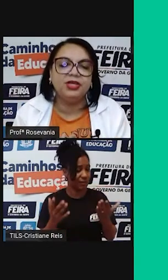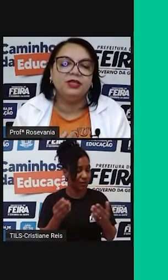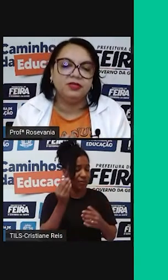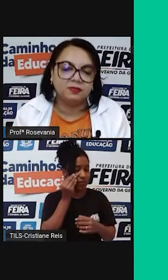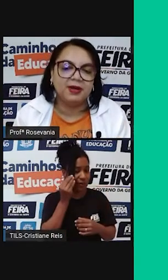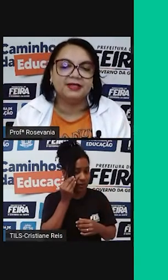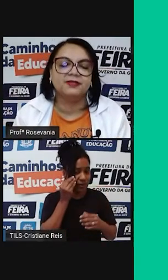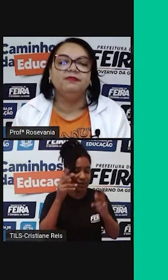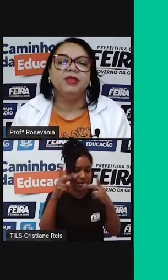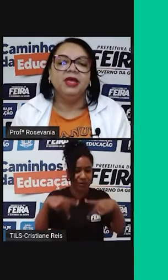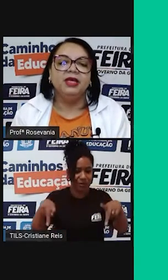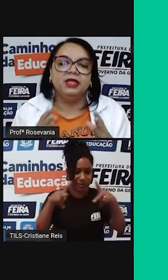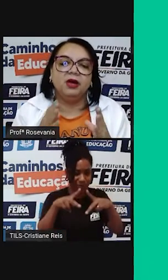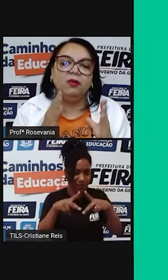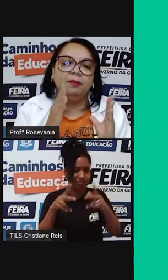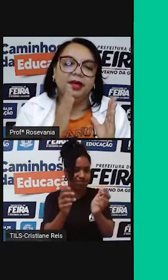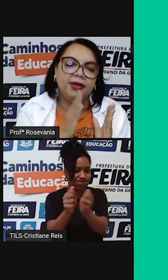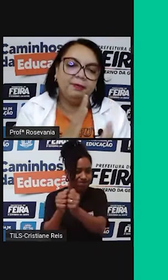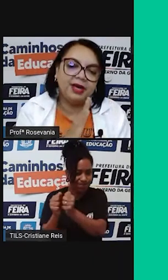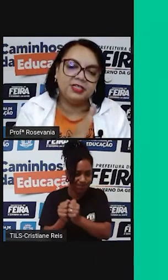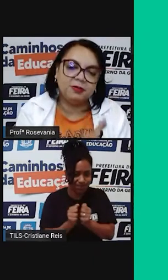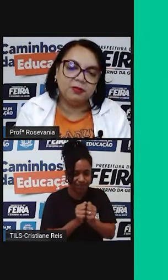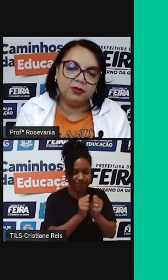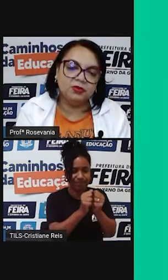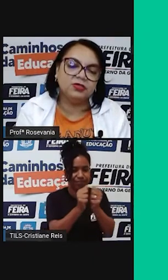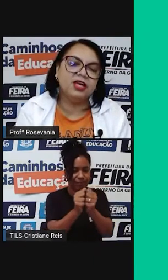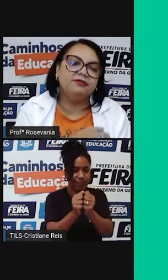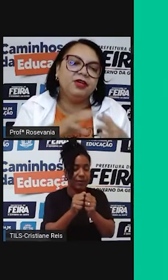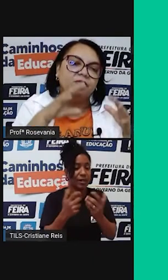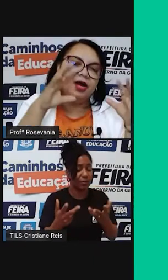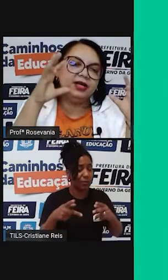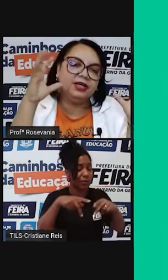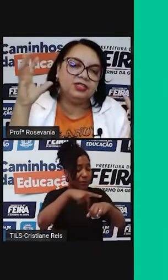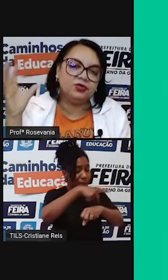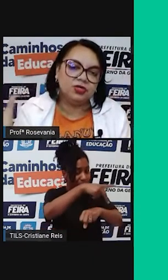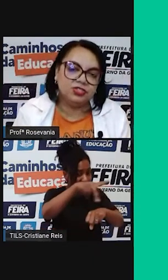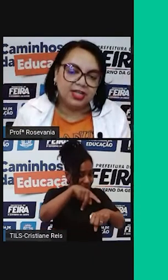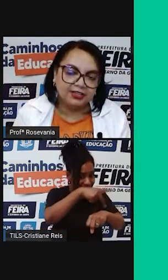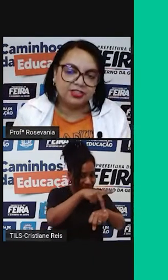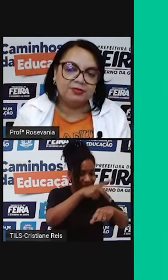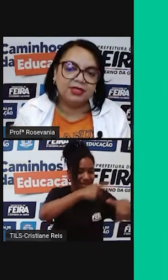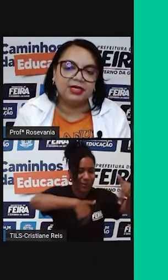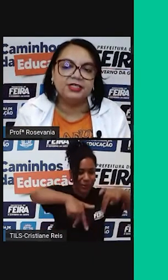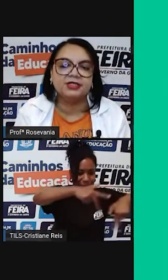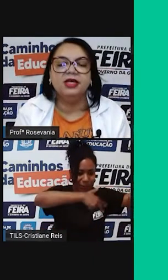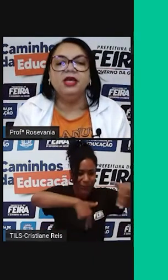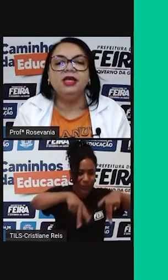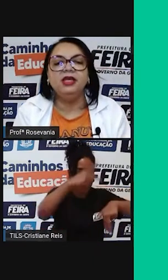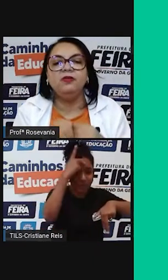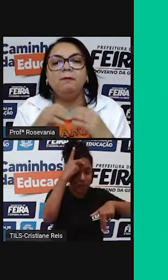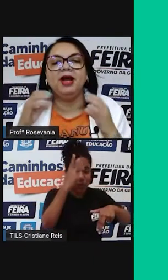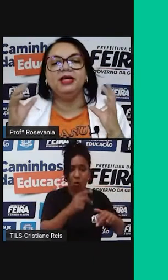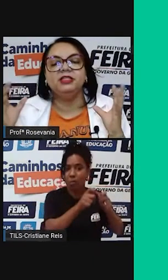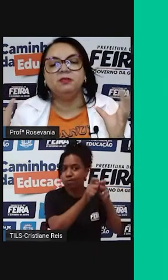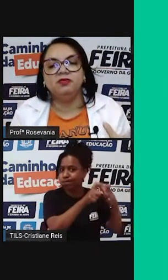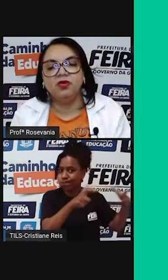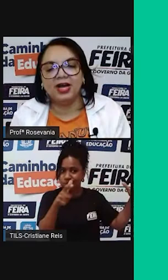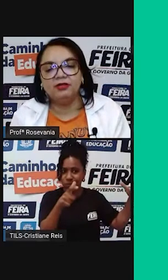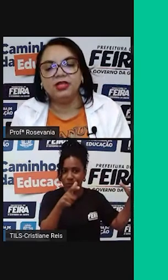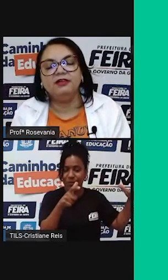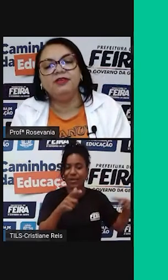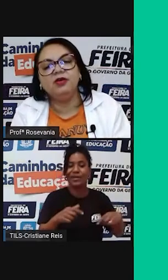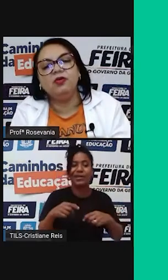distribuída no espaço. Então, país populoso tem a ver com a grande quantidade de habitantes e um país